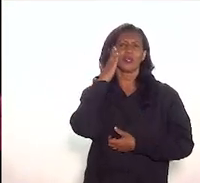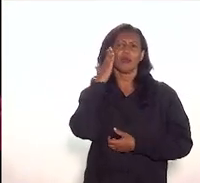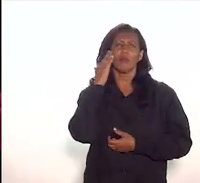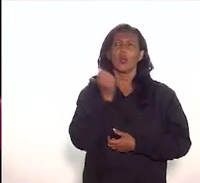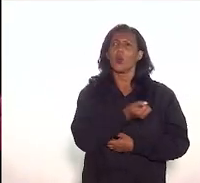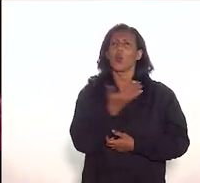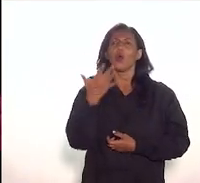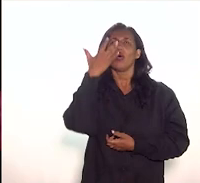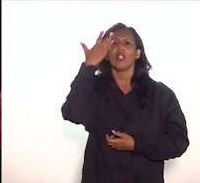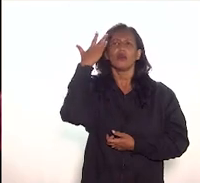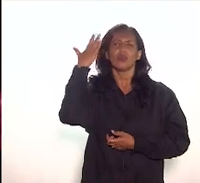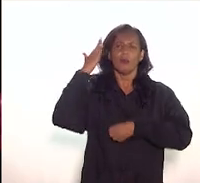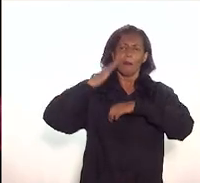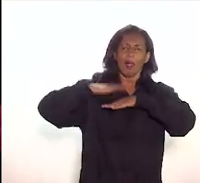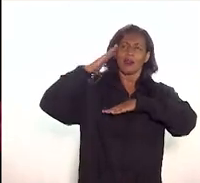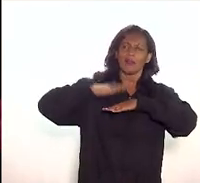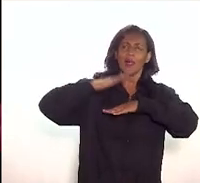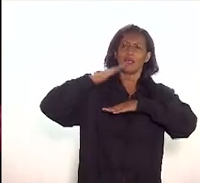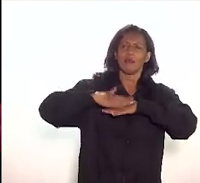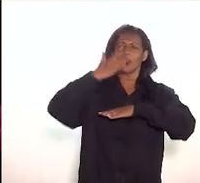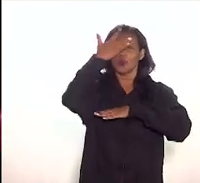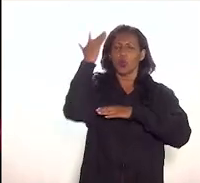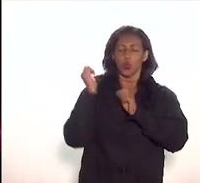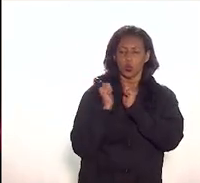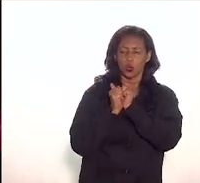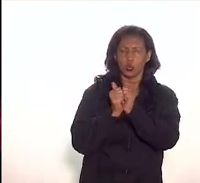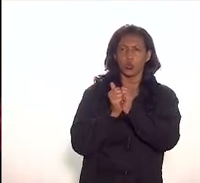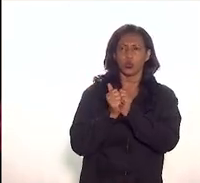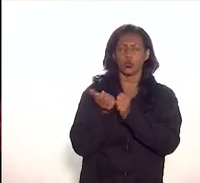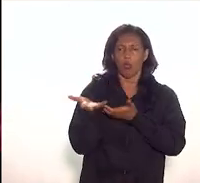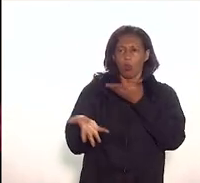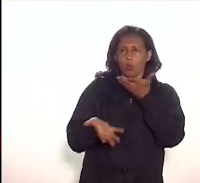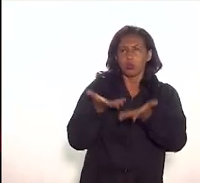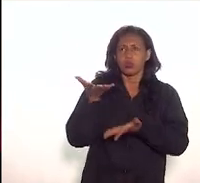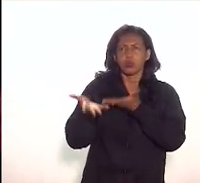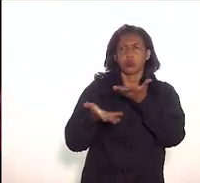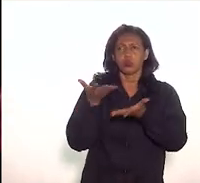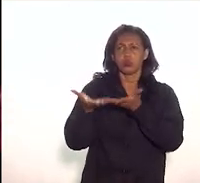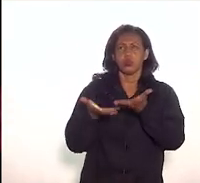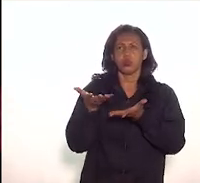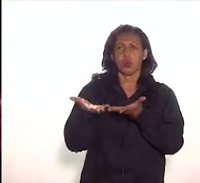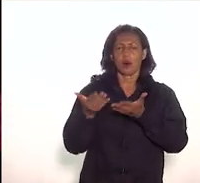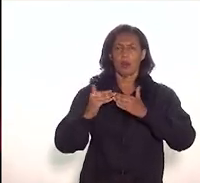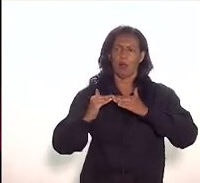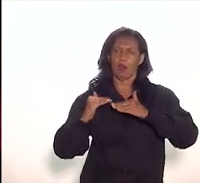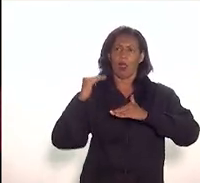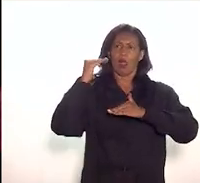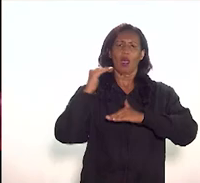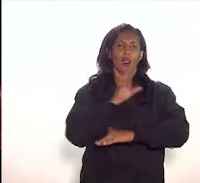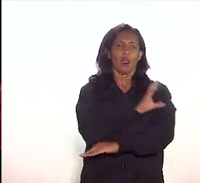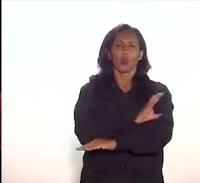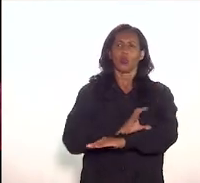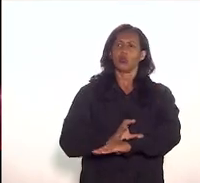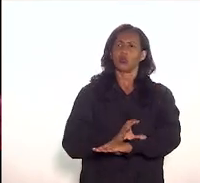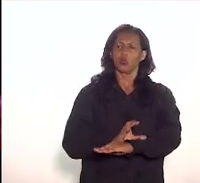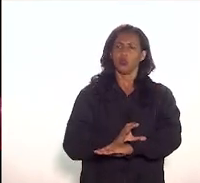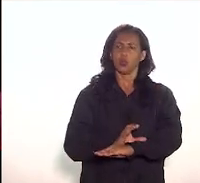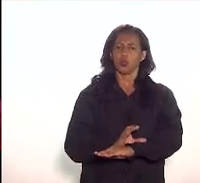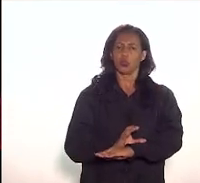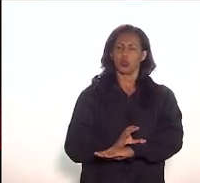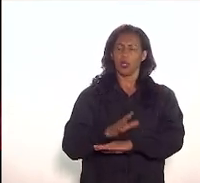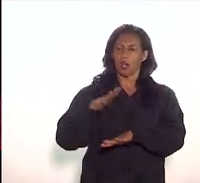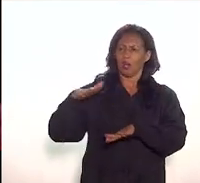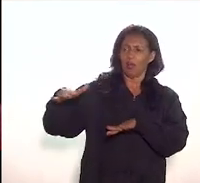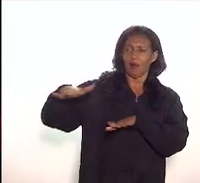pessoas e entidades estarem juntos para fortalecer a cultura nossa cultura que aqui essa